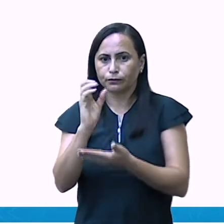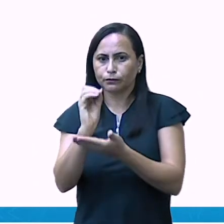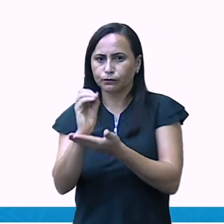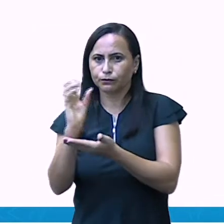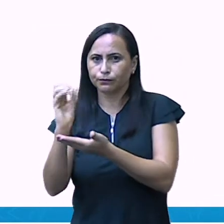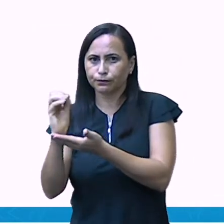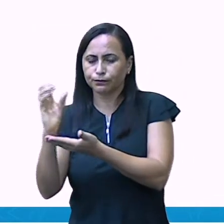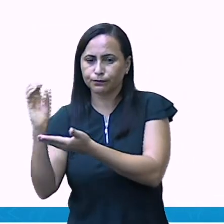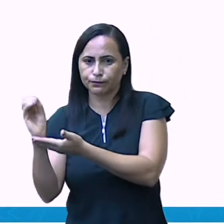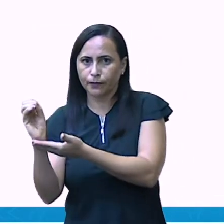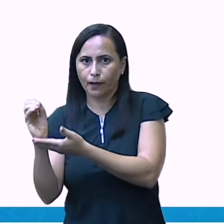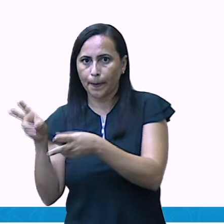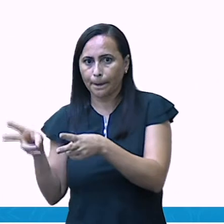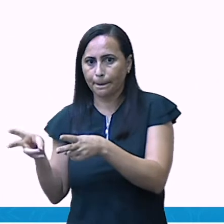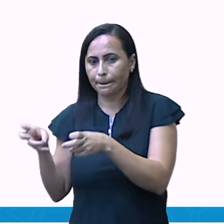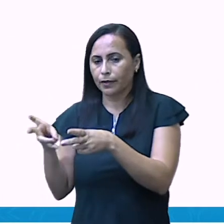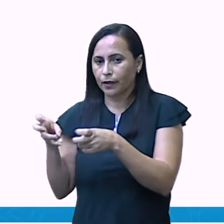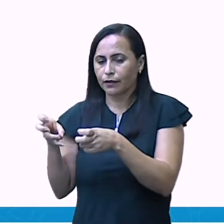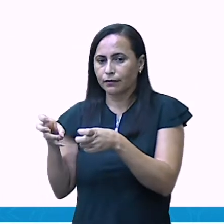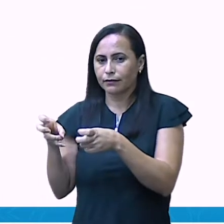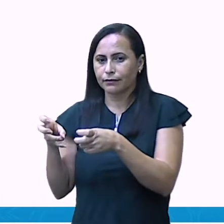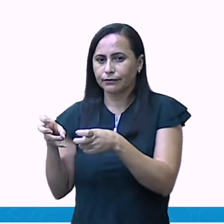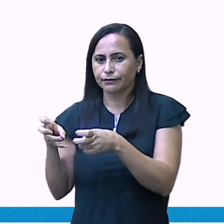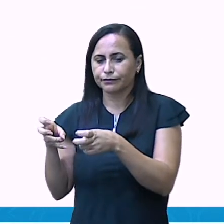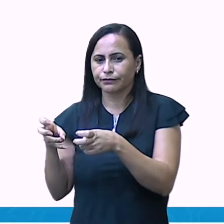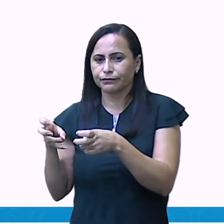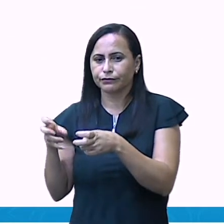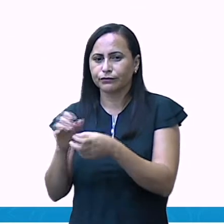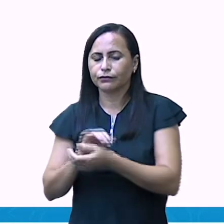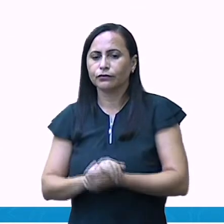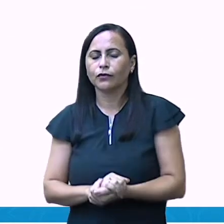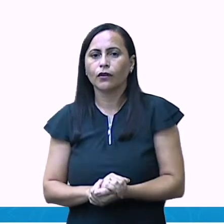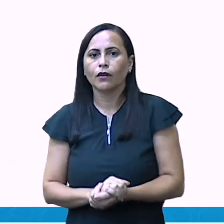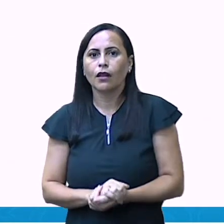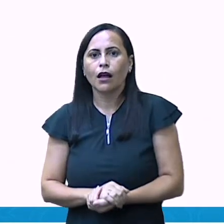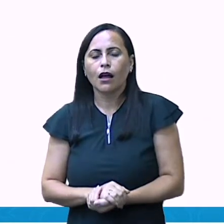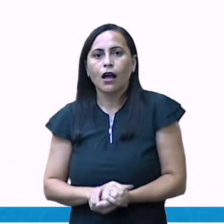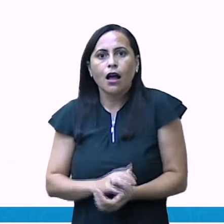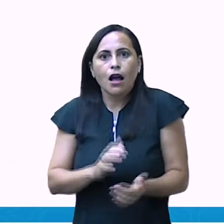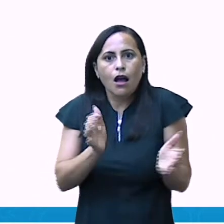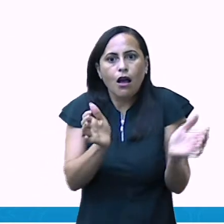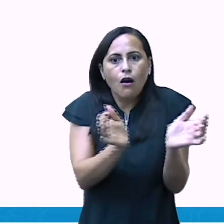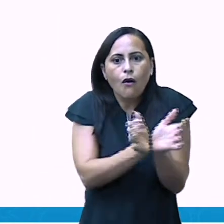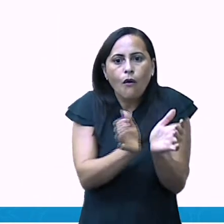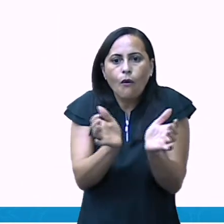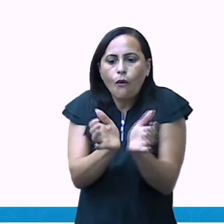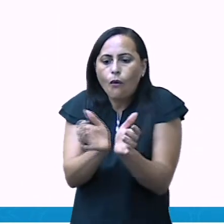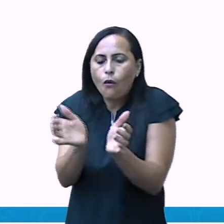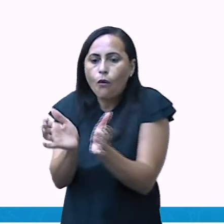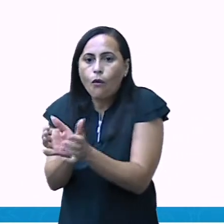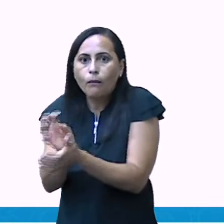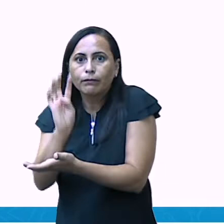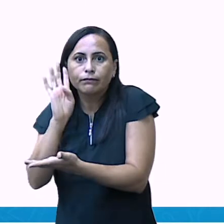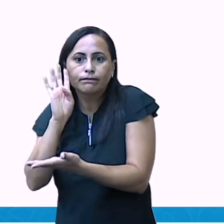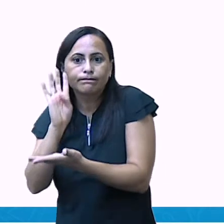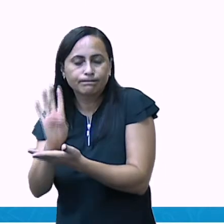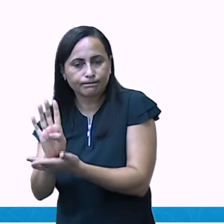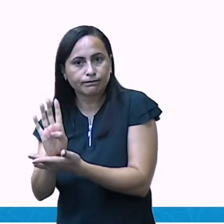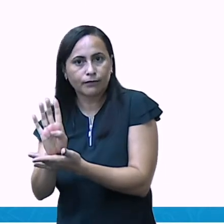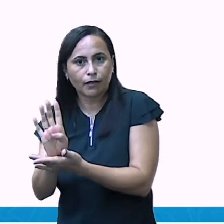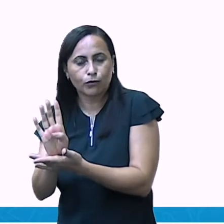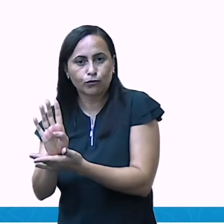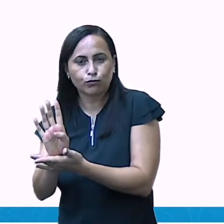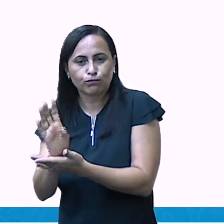Percebam. Ali eu ocupei quatro ordens. Olha aqui o número mil.